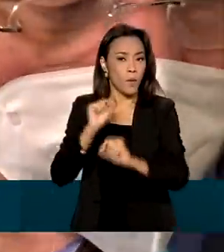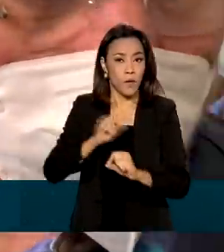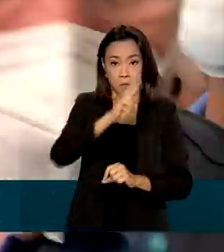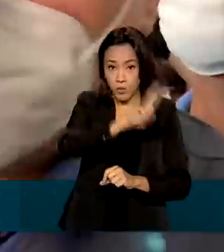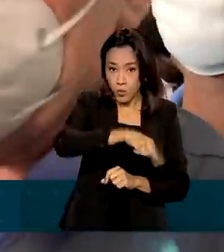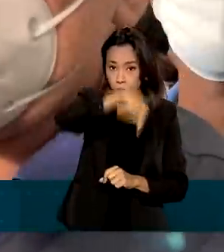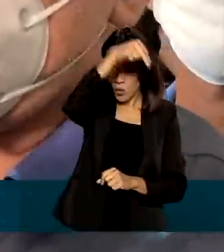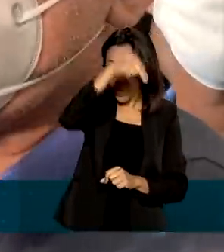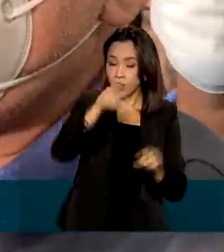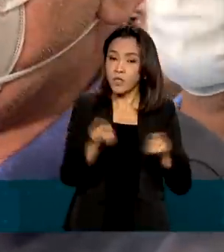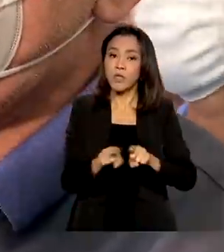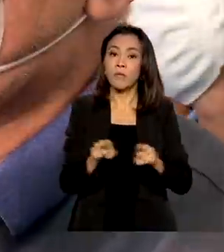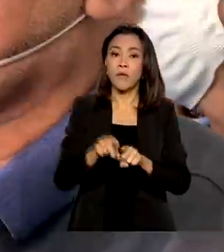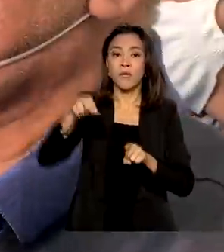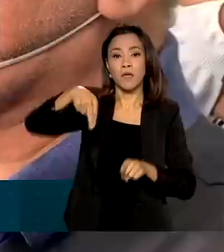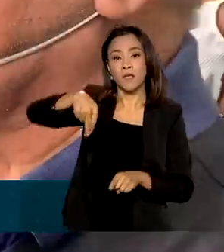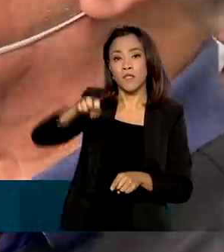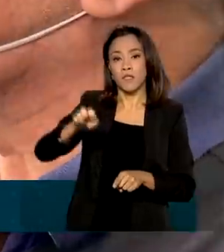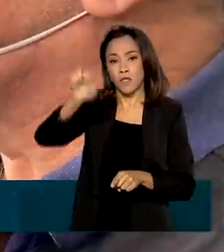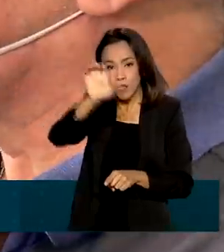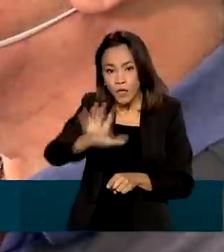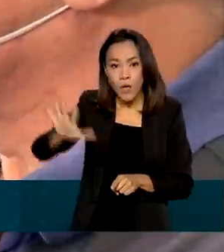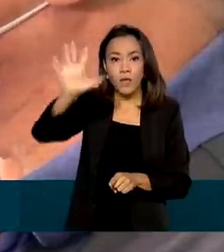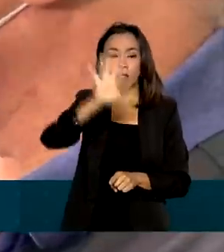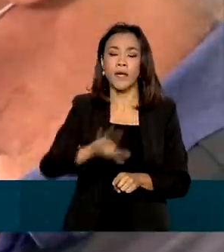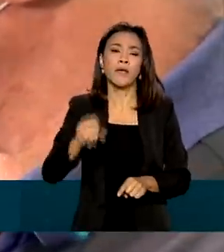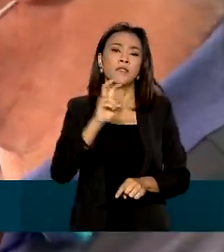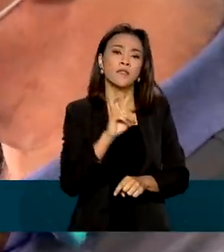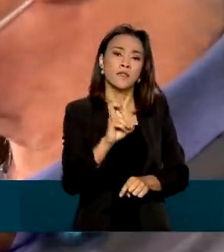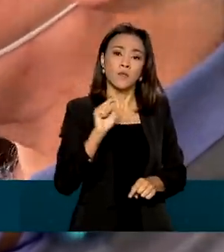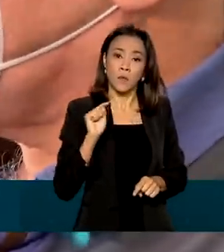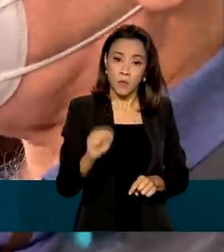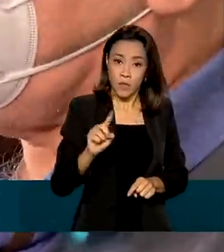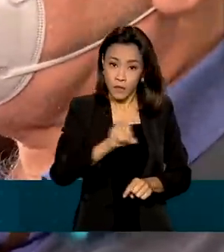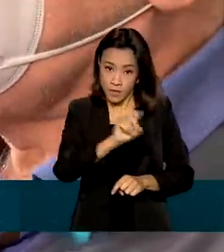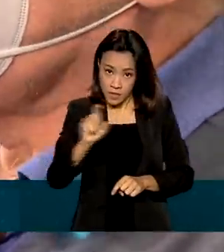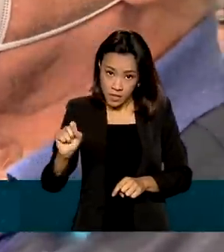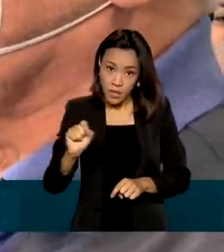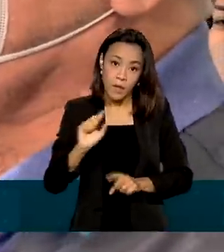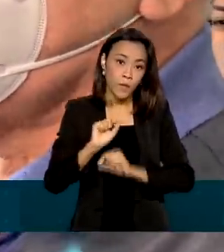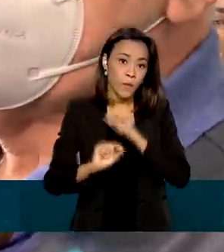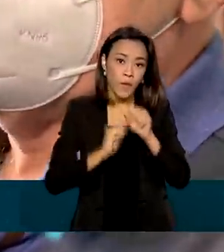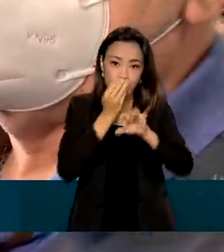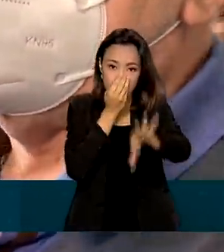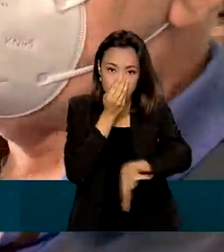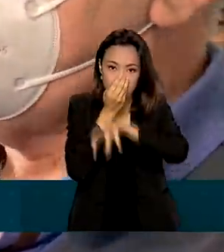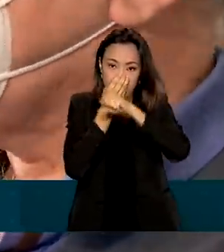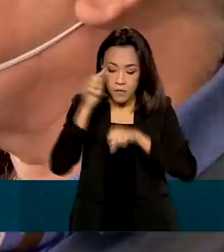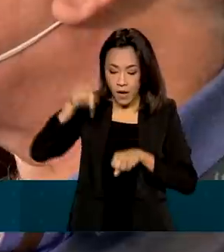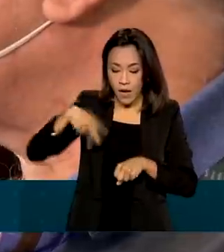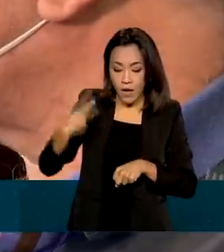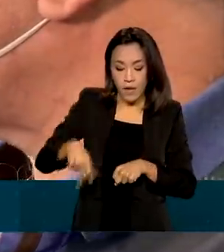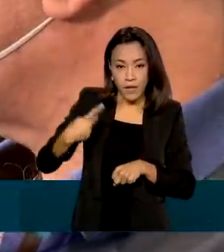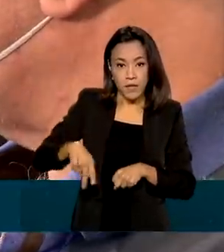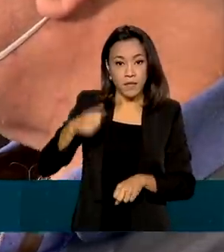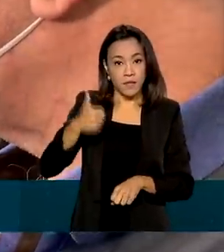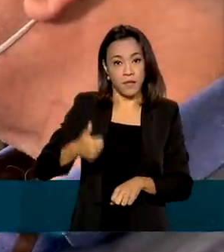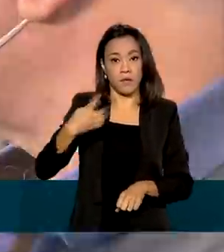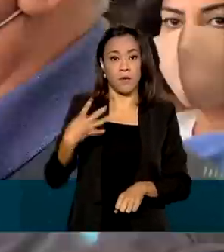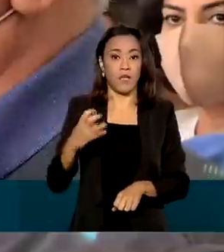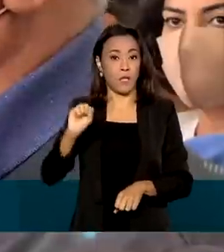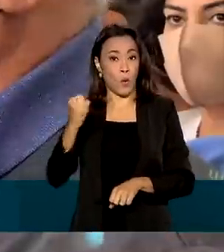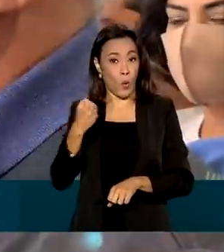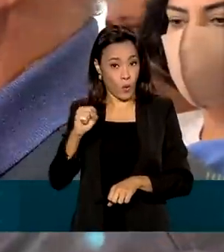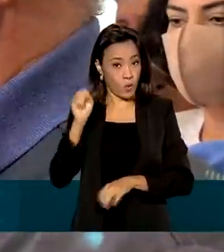Nordeste 5 mil e 100 concentradores de oxigênio. Aqui para Pernambuco são 148 concentradores.